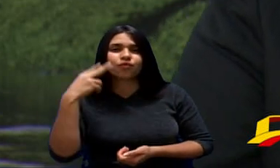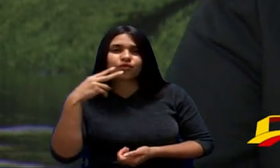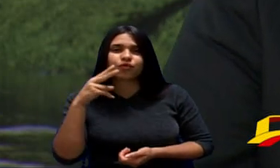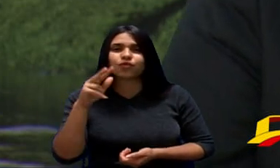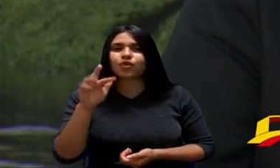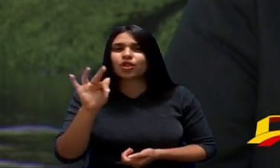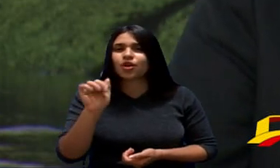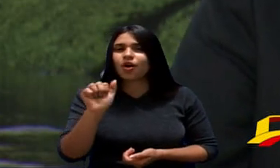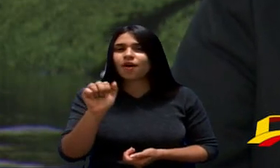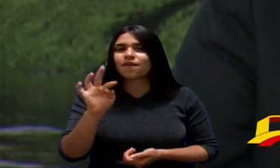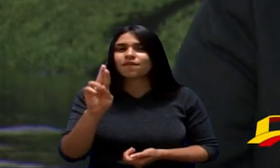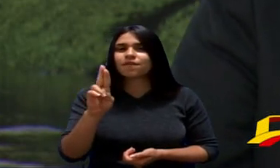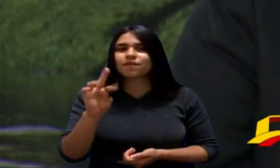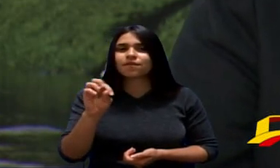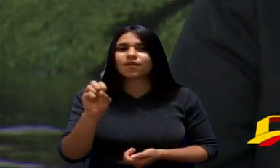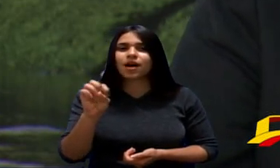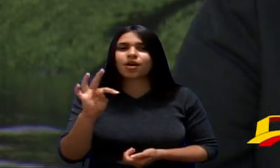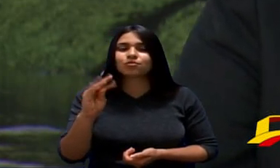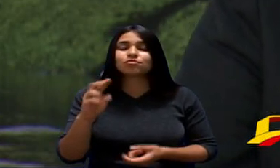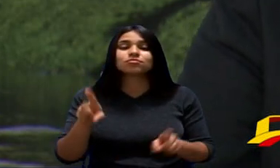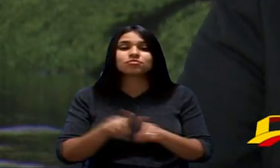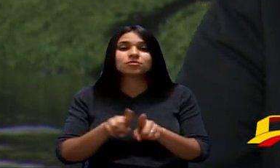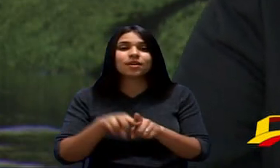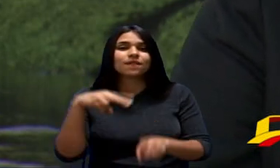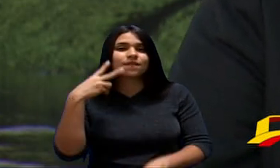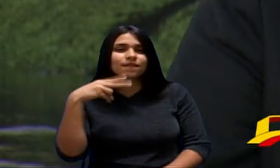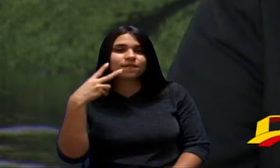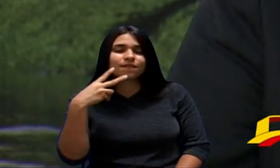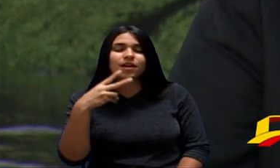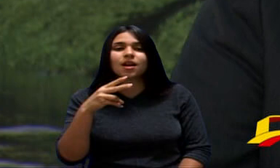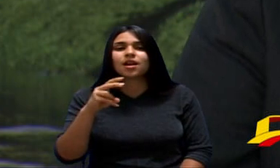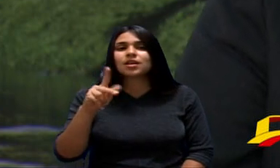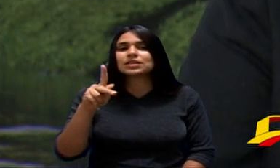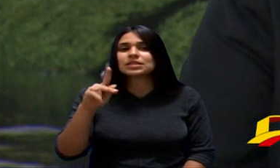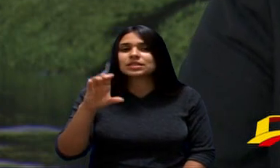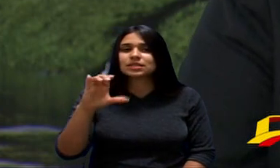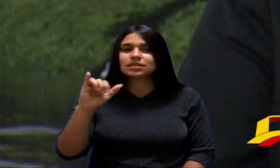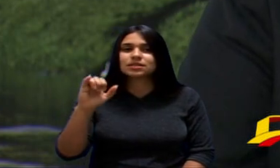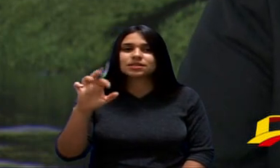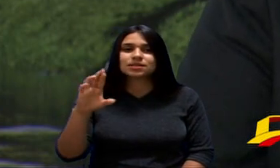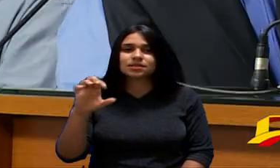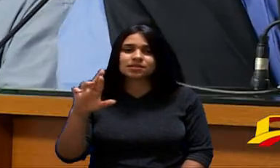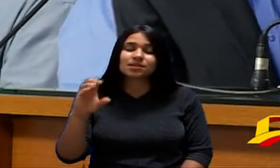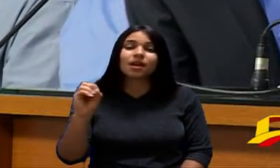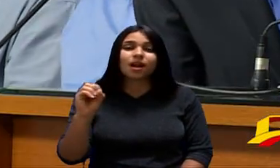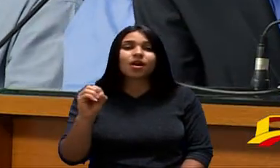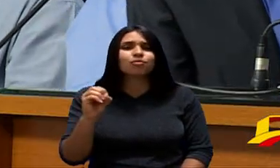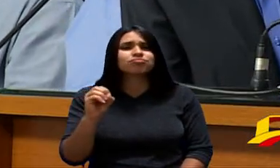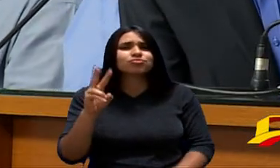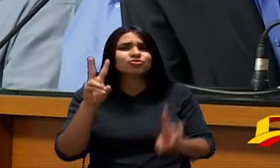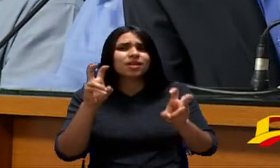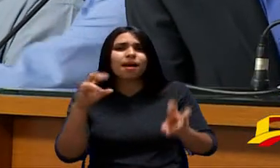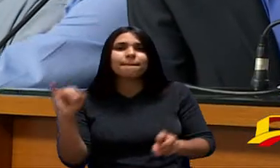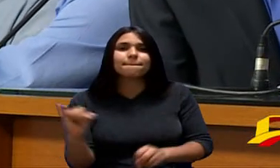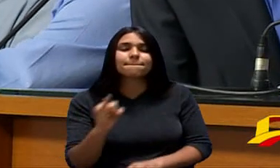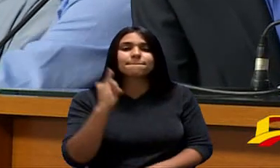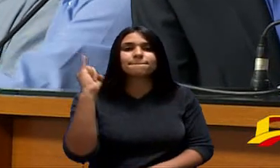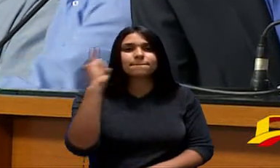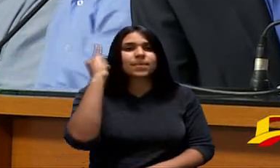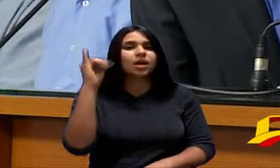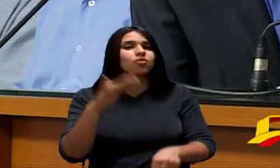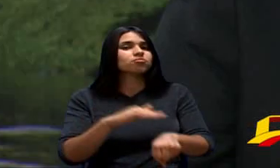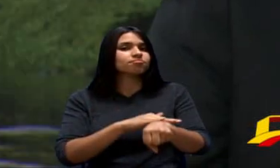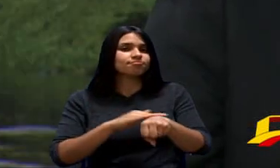Pelo Vereador Cícero João Pelo Deputado Cézinha Madureira Então É De Extrema Importância Esses